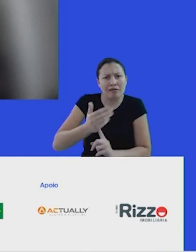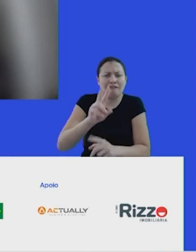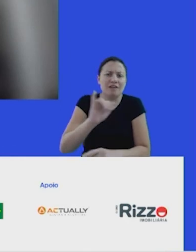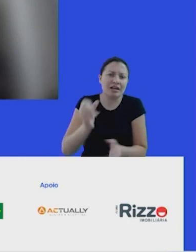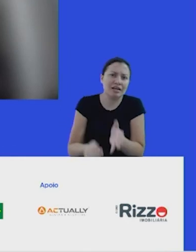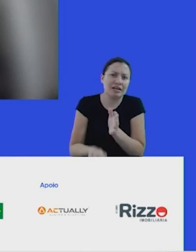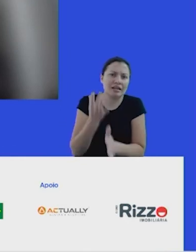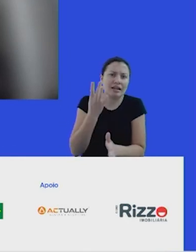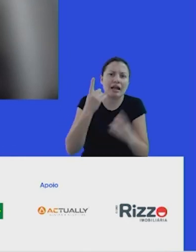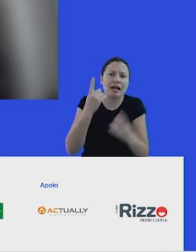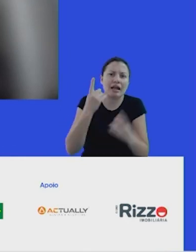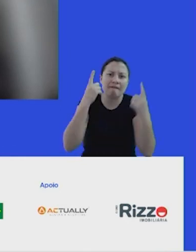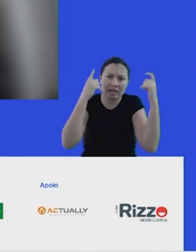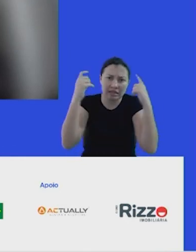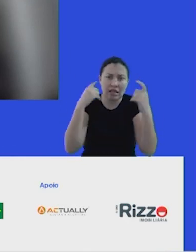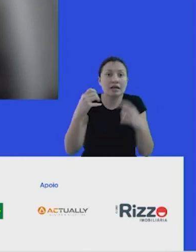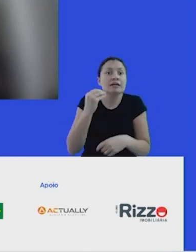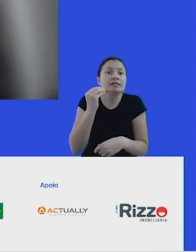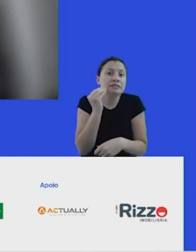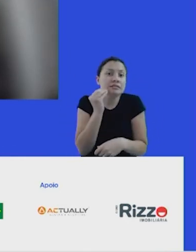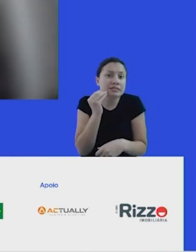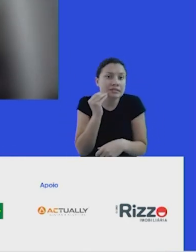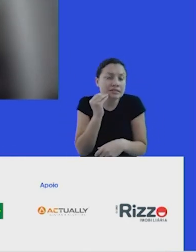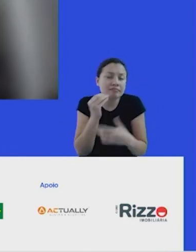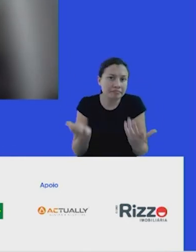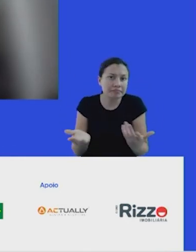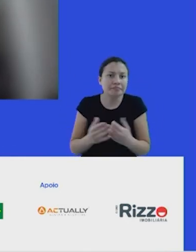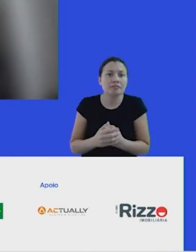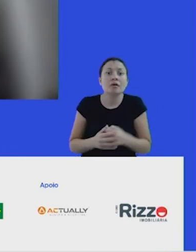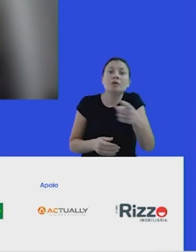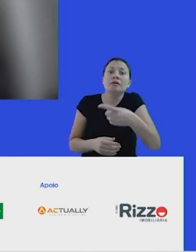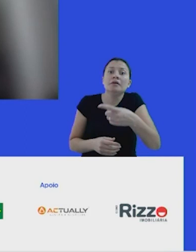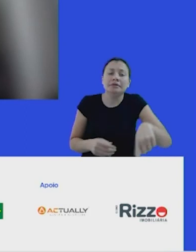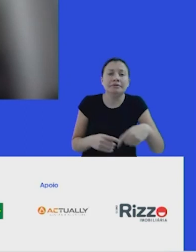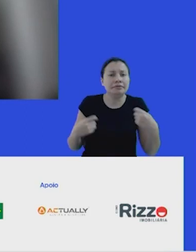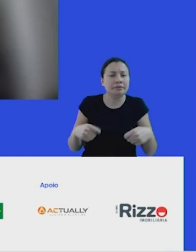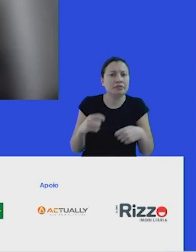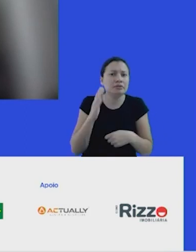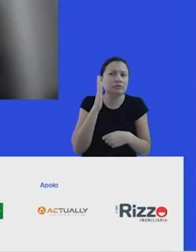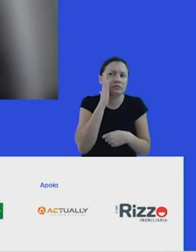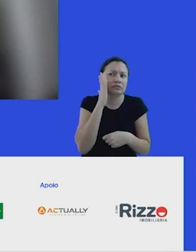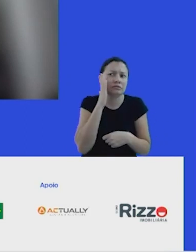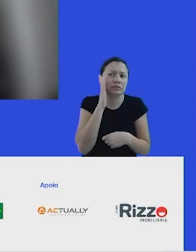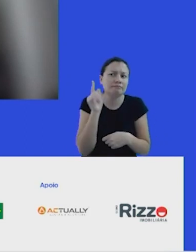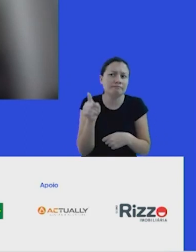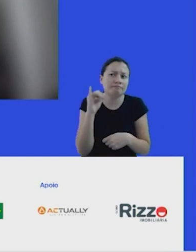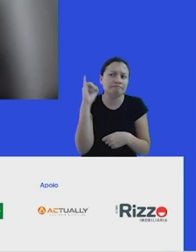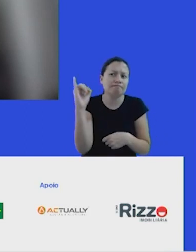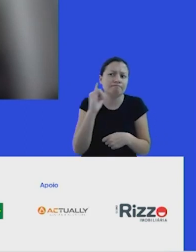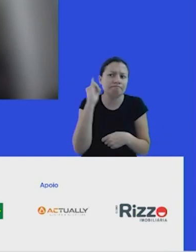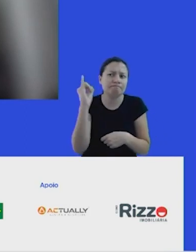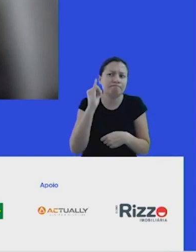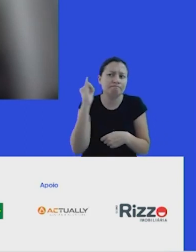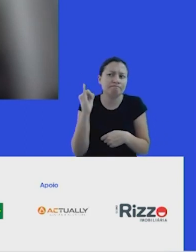vão ser inventadas, que vão ser experimentadas. Então, tem um papel fundamental de fato e é importante trazer sempre